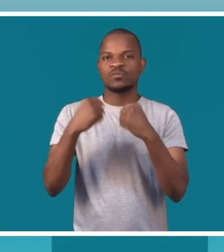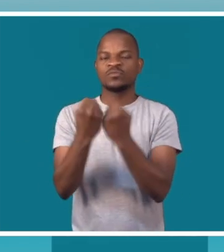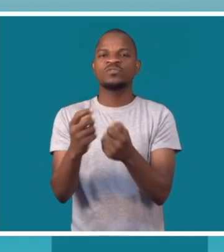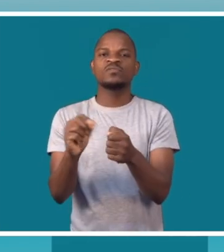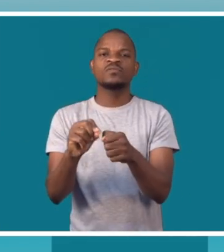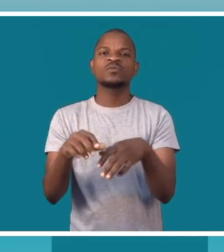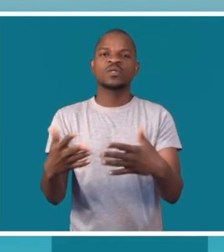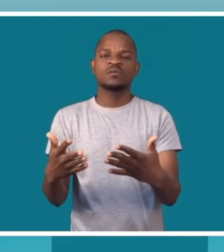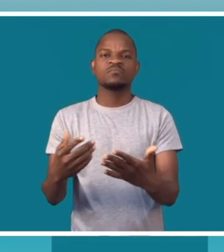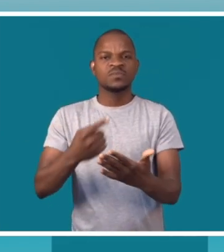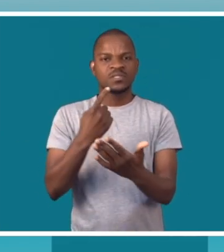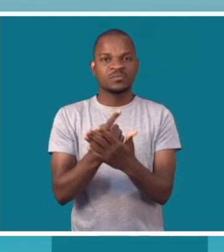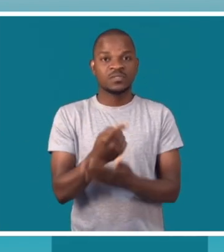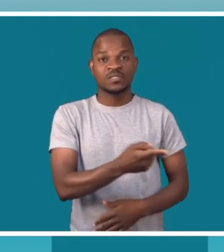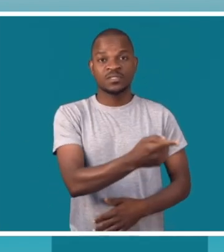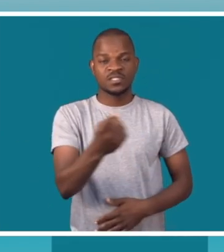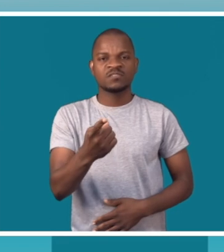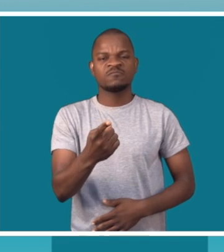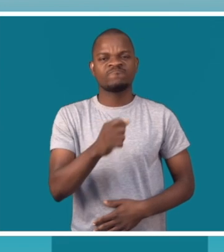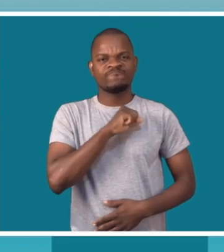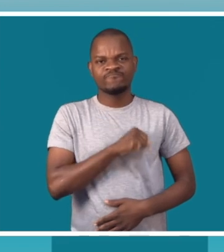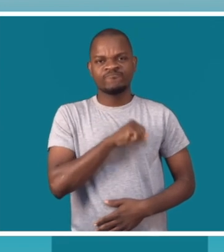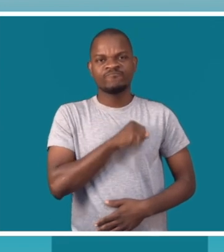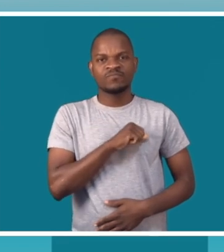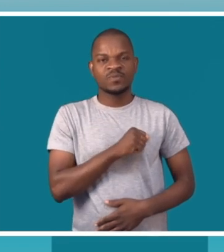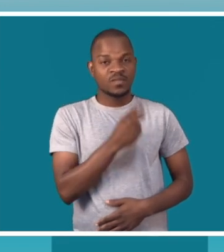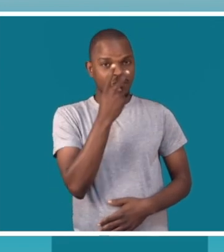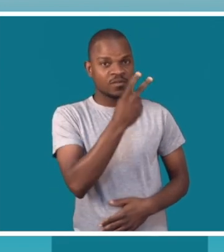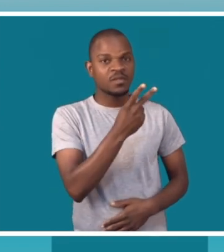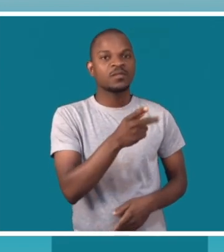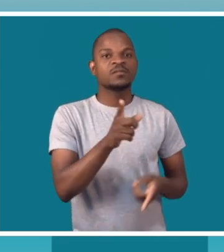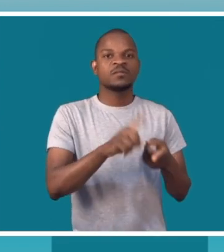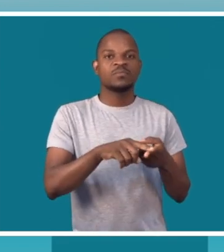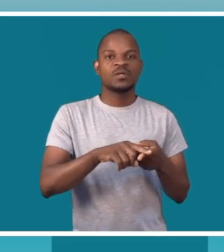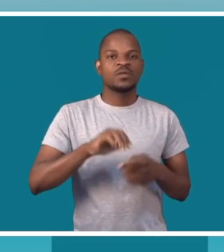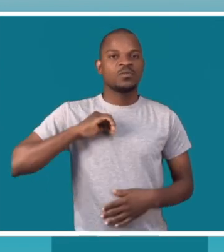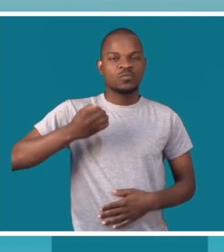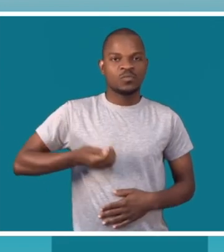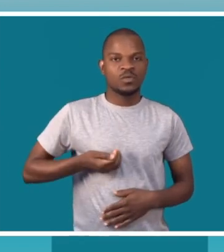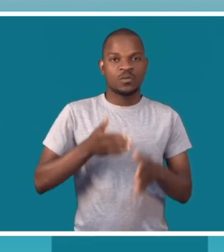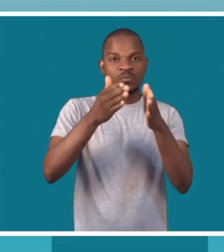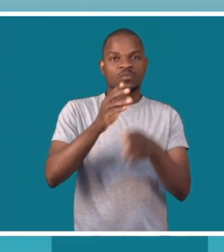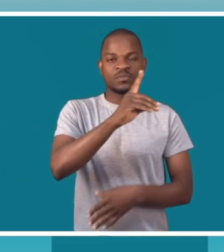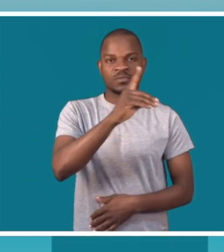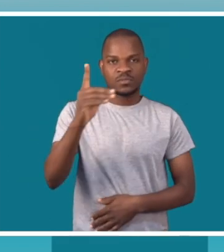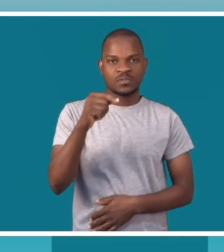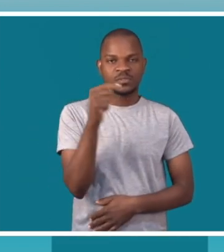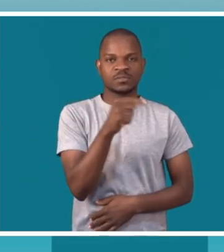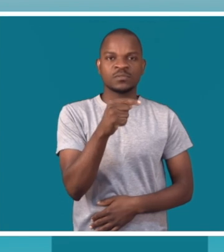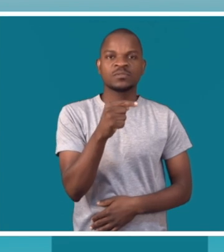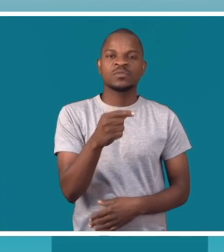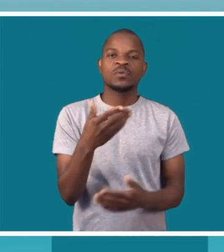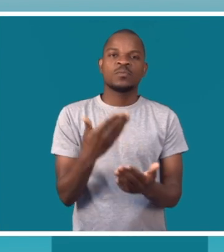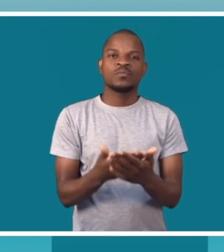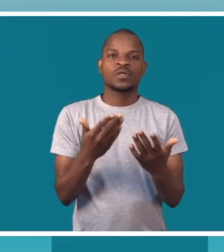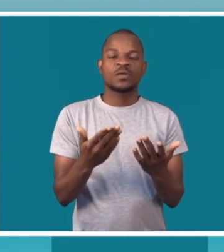fizessem algum esforço no sentido de olhar também para as meninas com deficiência, porque sabemos